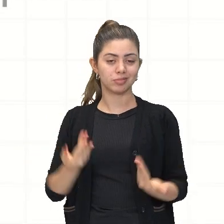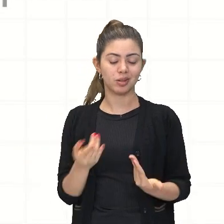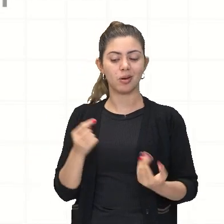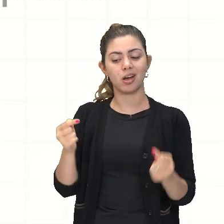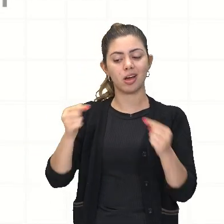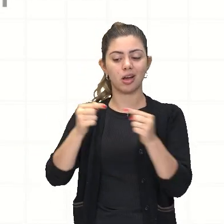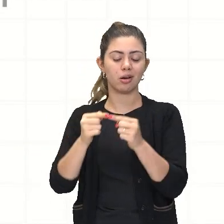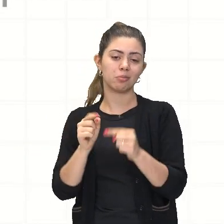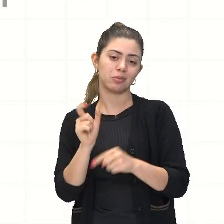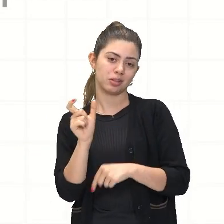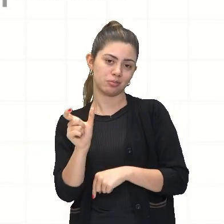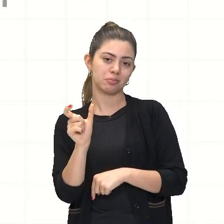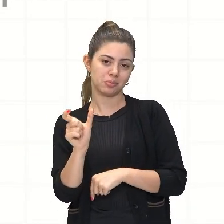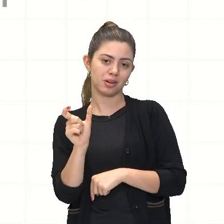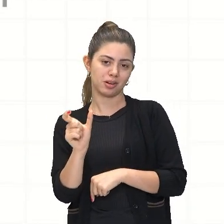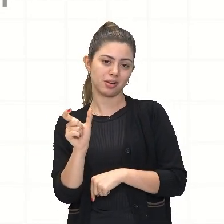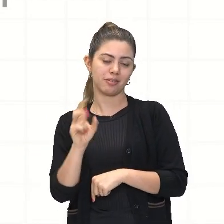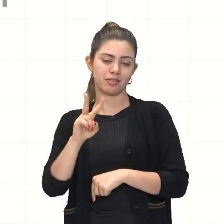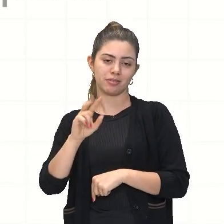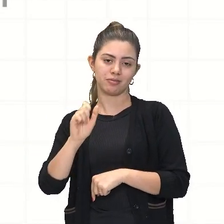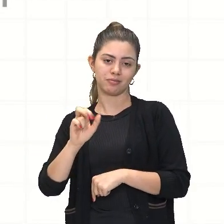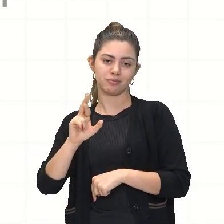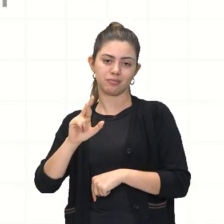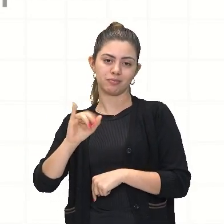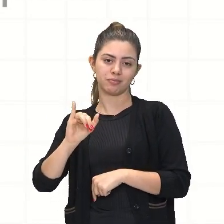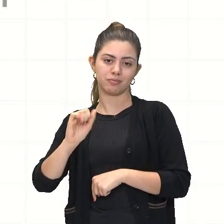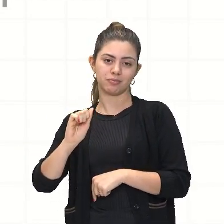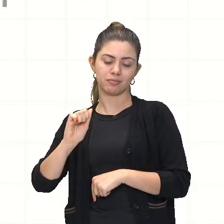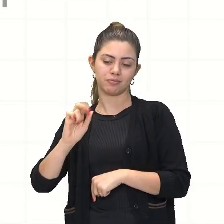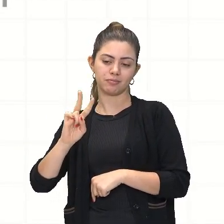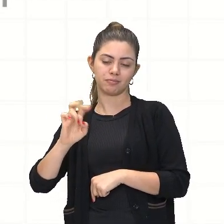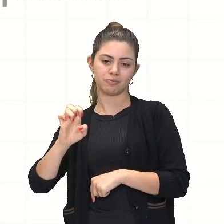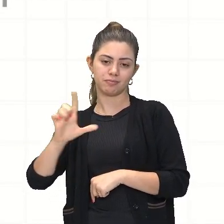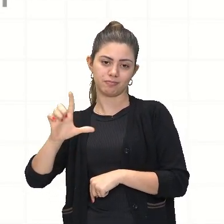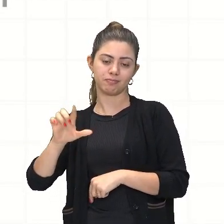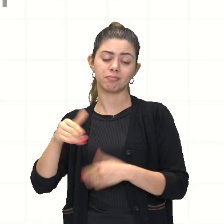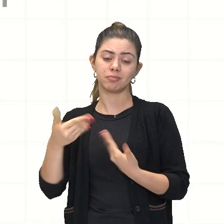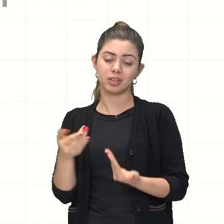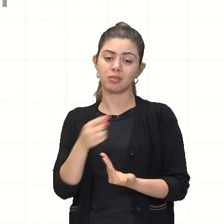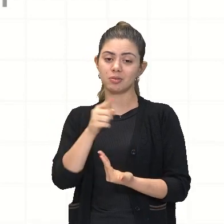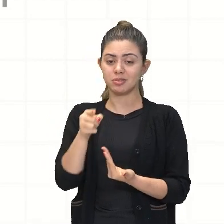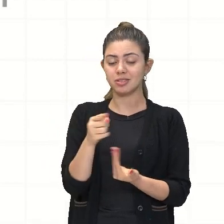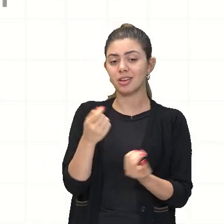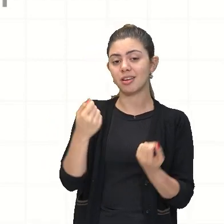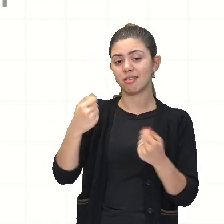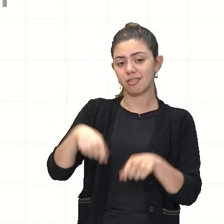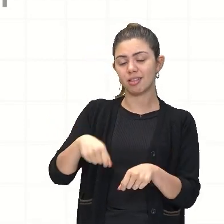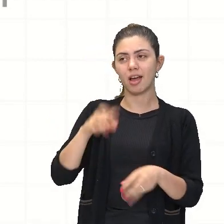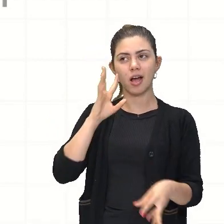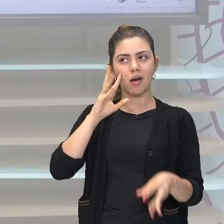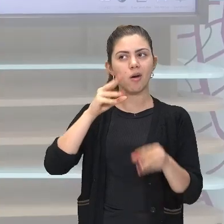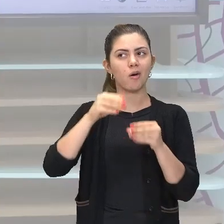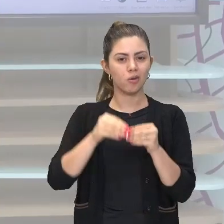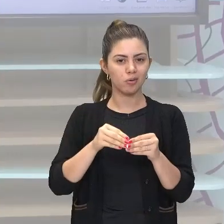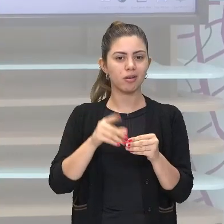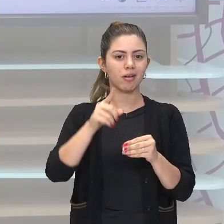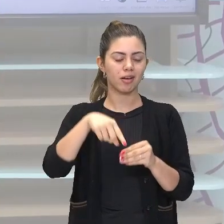quando você analisar o próprio nome, você já pode exatamente fazer esse tipo de